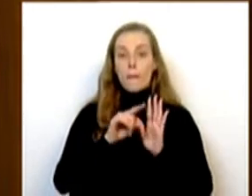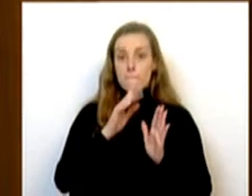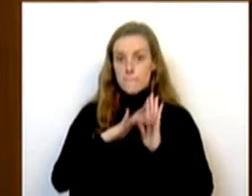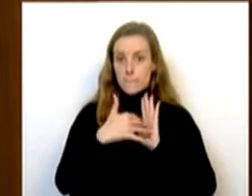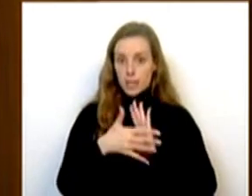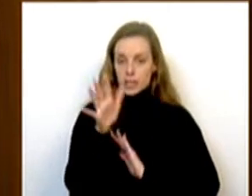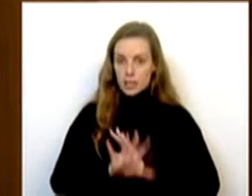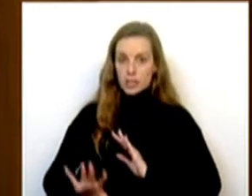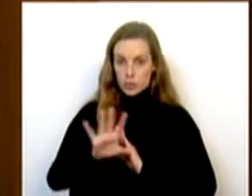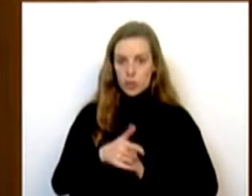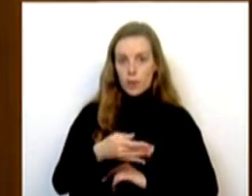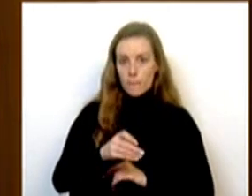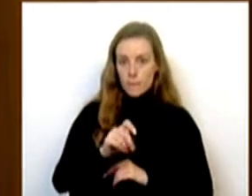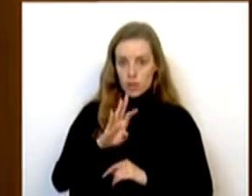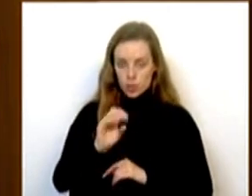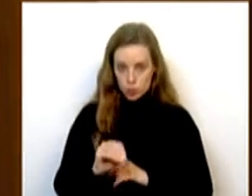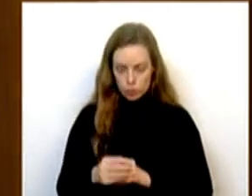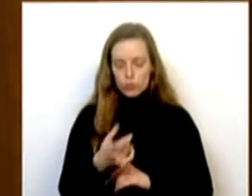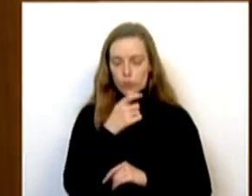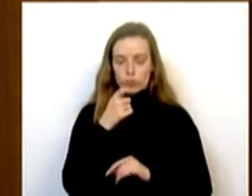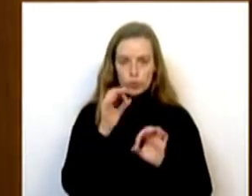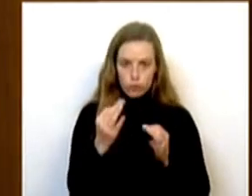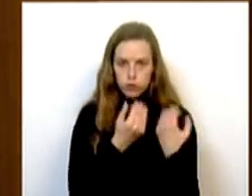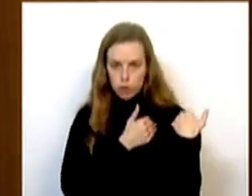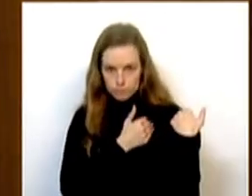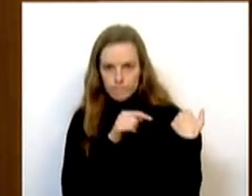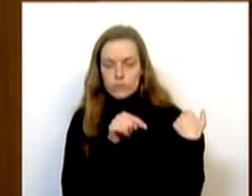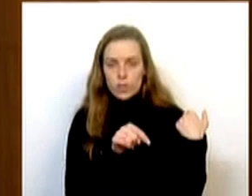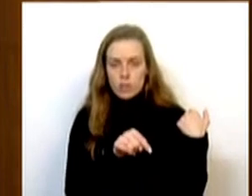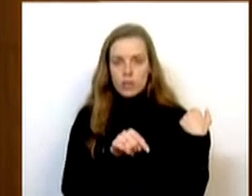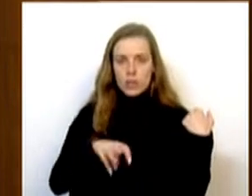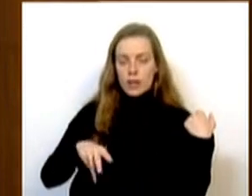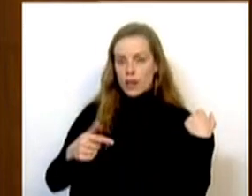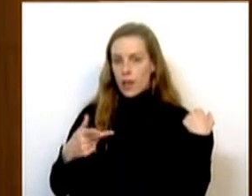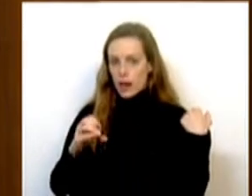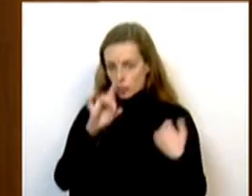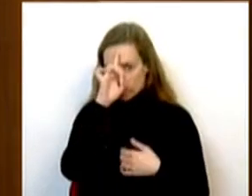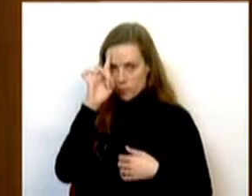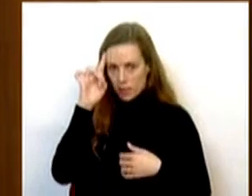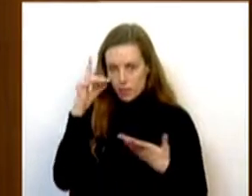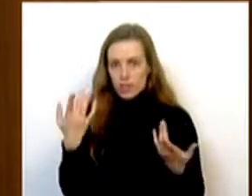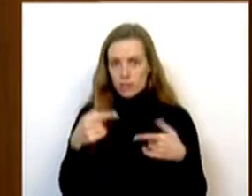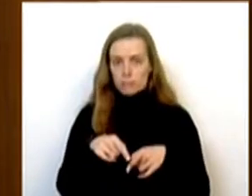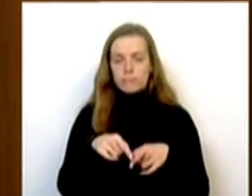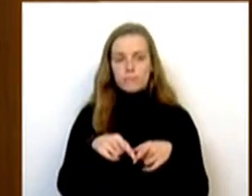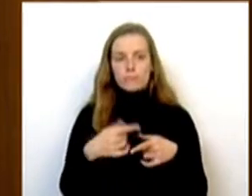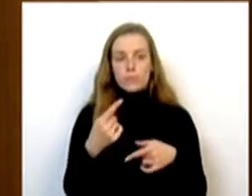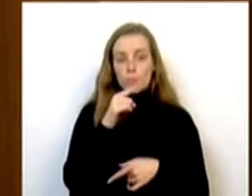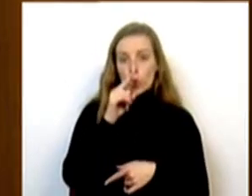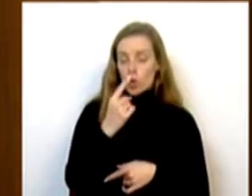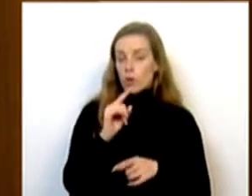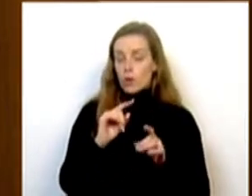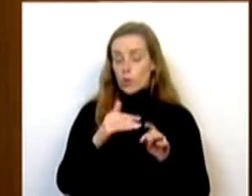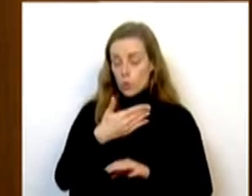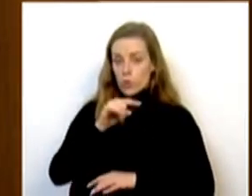Implementação da Pesca inclui ainda um compromisso assumido na Cimeira da Nato em Madrid de antecipação da meta de 1,66